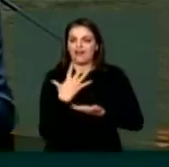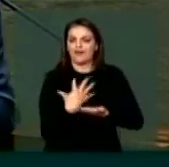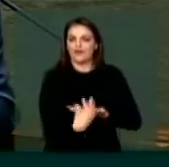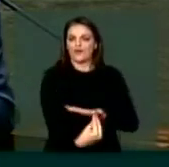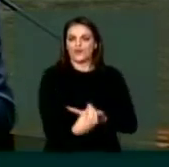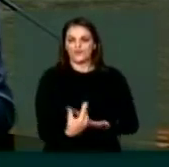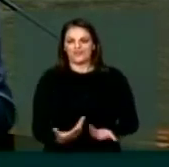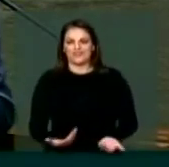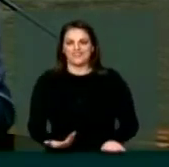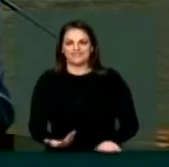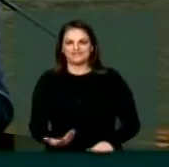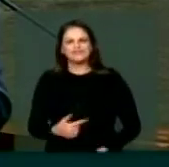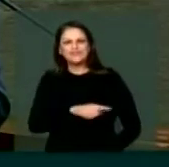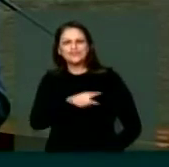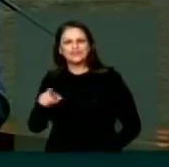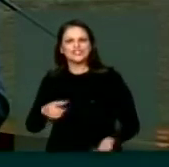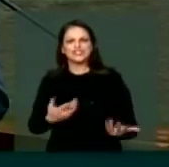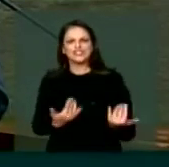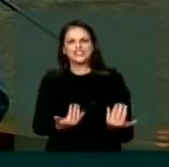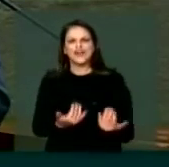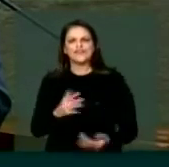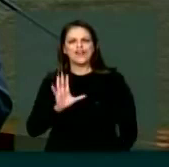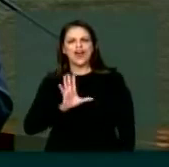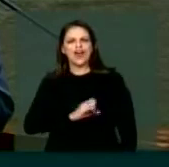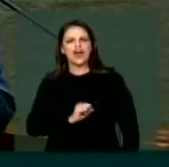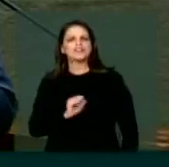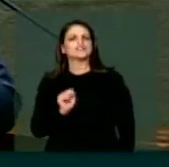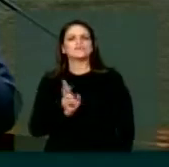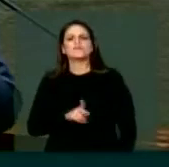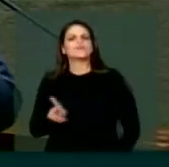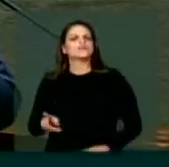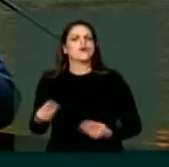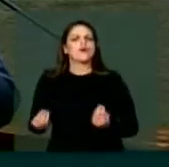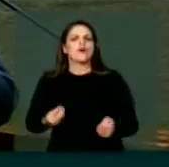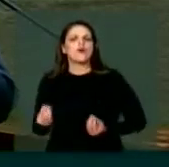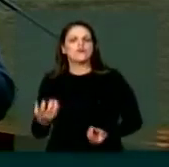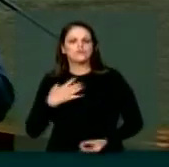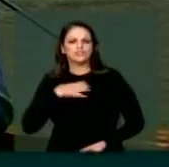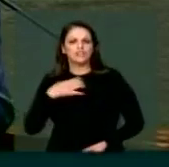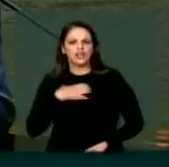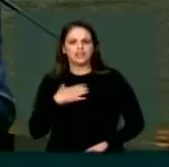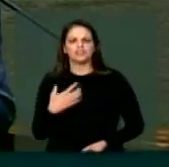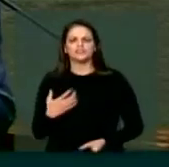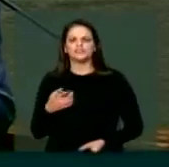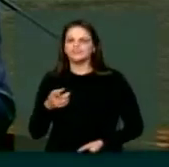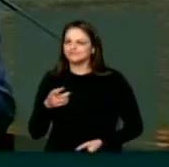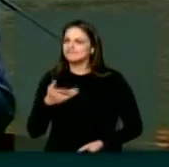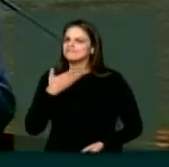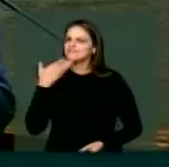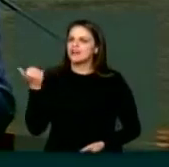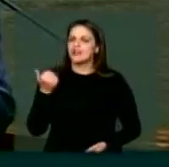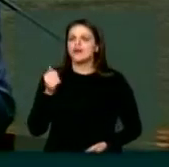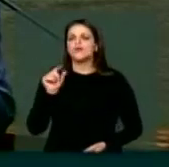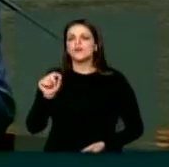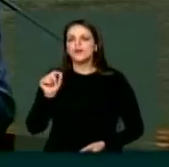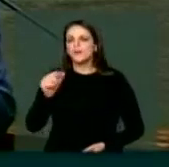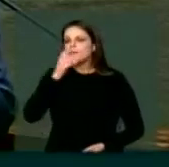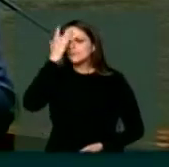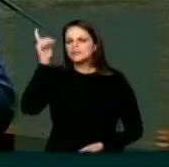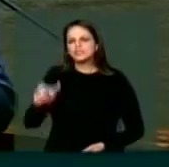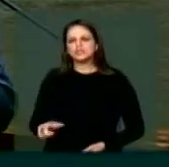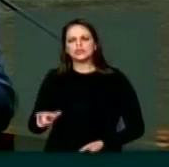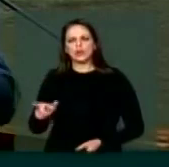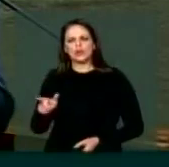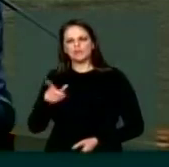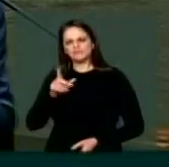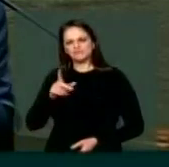curtem muito mais uma aula de um professor, de uma professora que é autêntico, que vocês sabem que